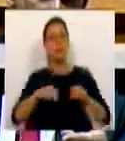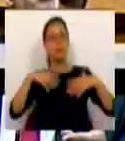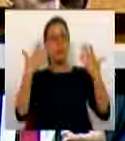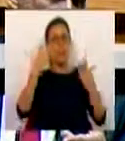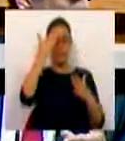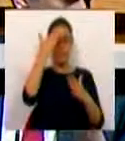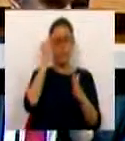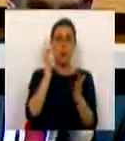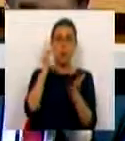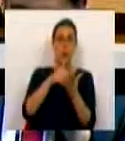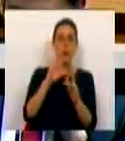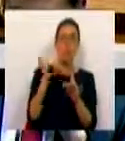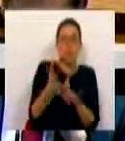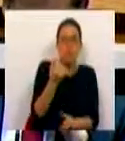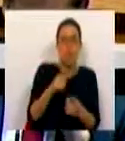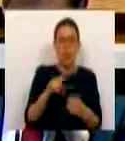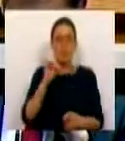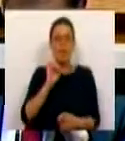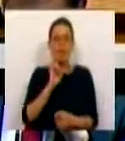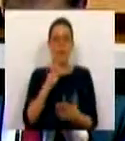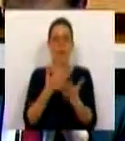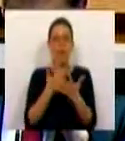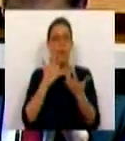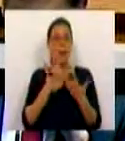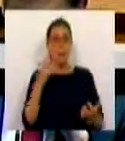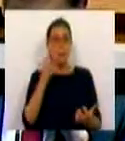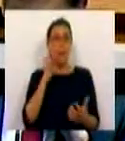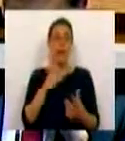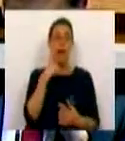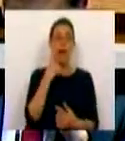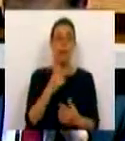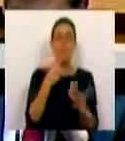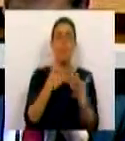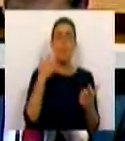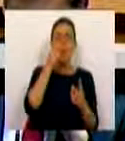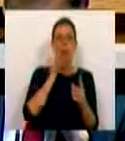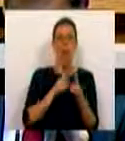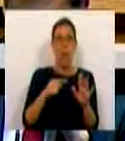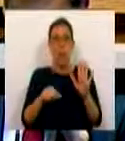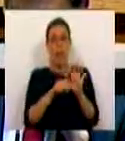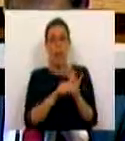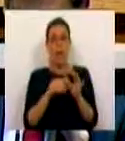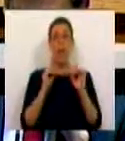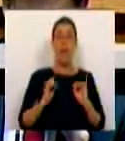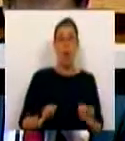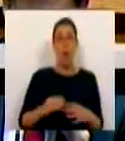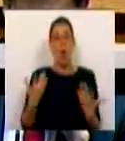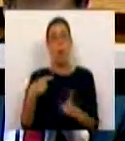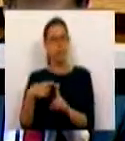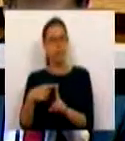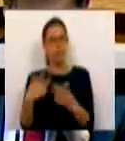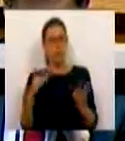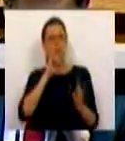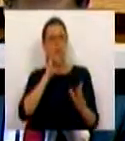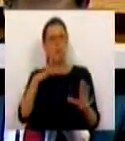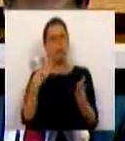a previsão dos resultados a obter, a valoração do impacto, tentando identificar se o impacto de género é negativo, neutro ou positivo e até